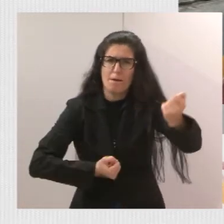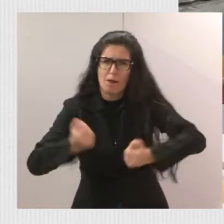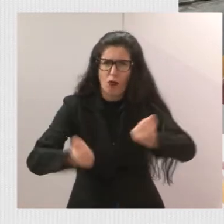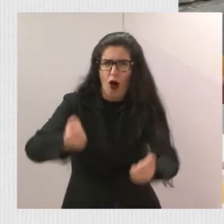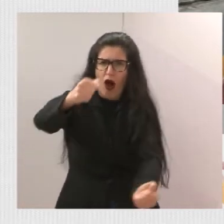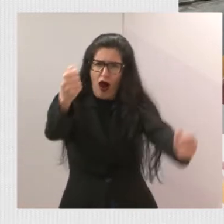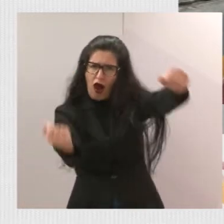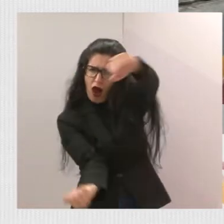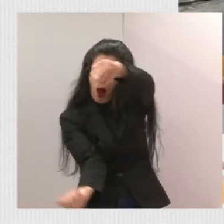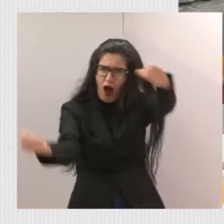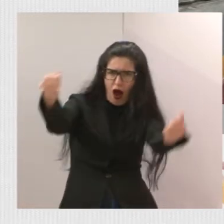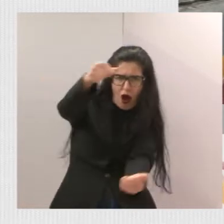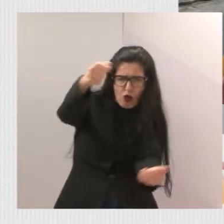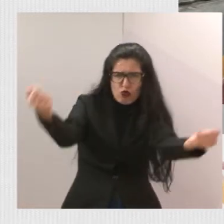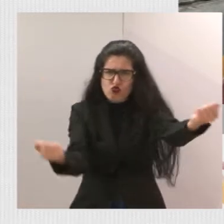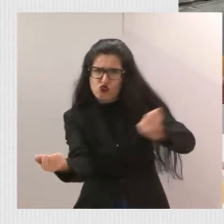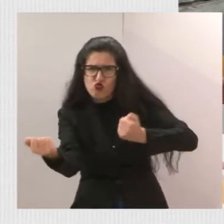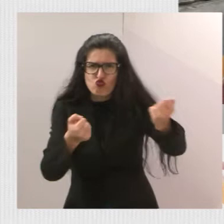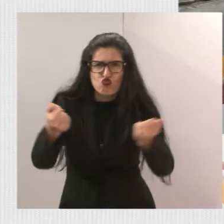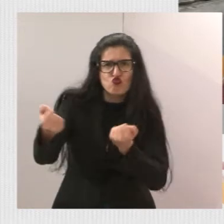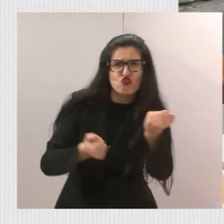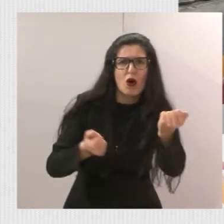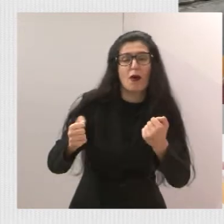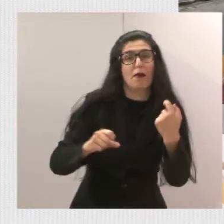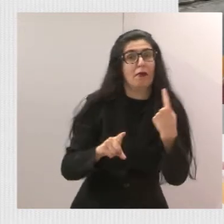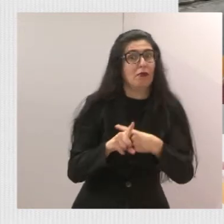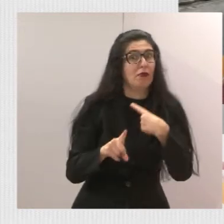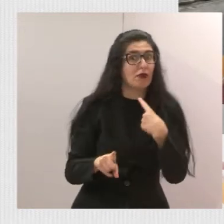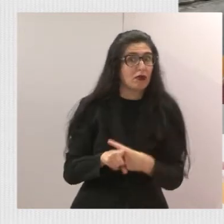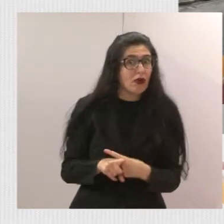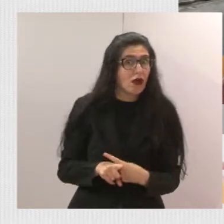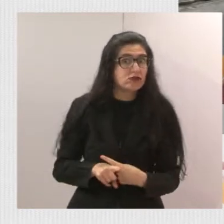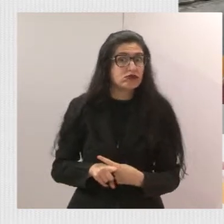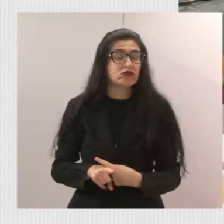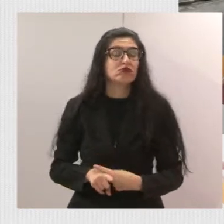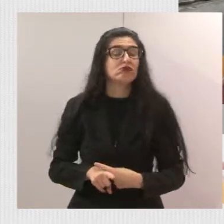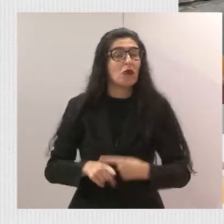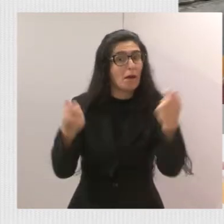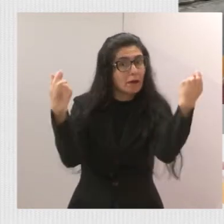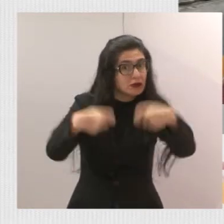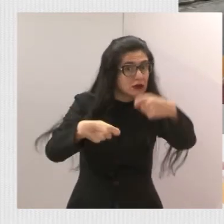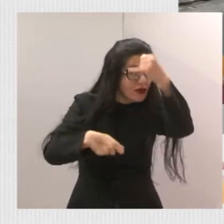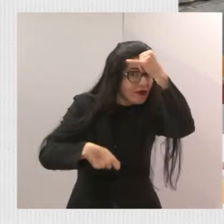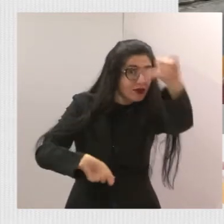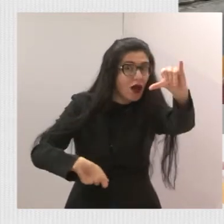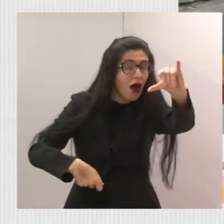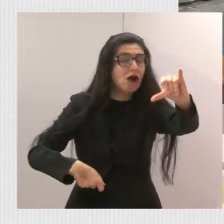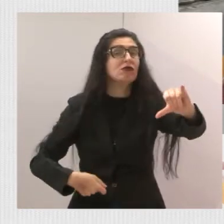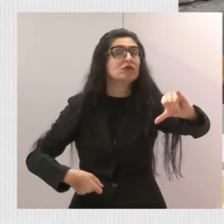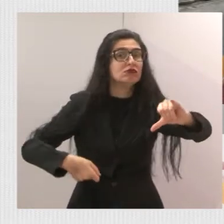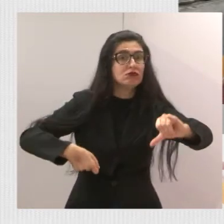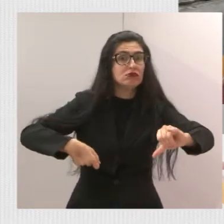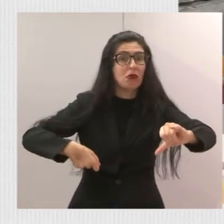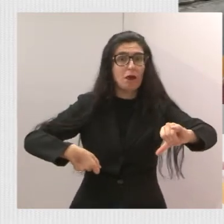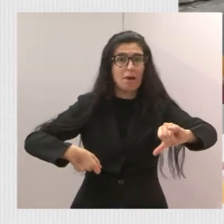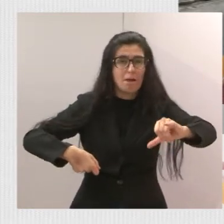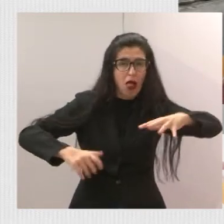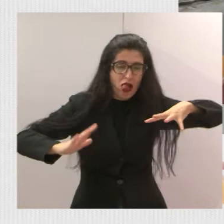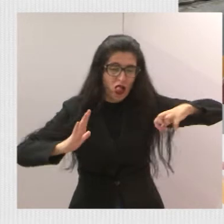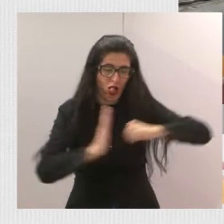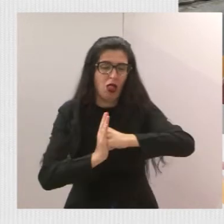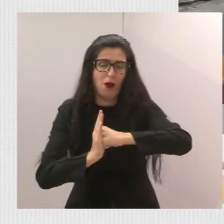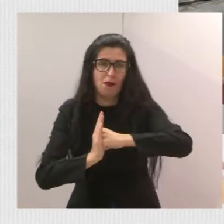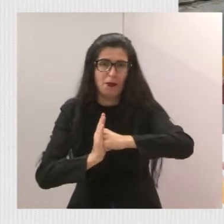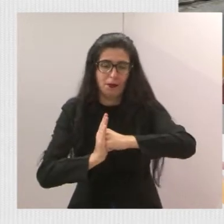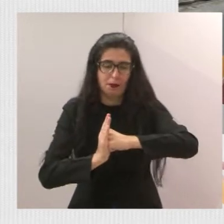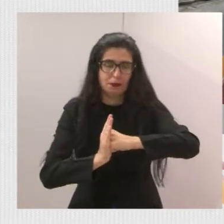porque não adianta matar uma pessoa lá para depois colocar a lombada. Não tem condições disso aí. Estive lá.